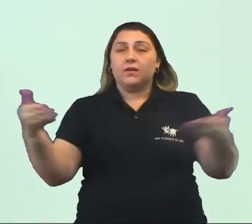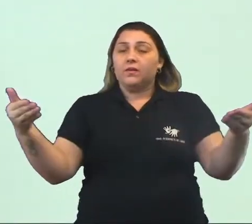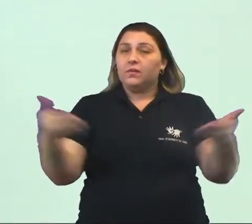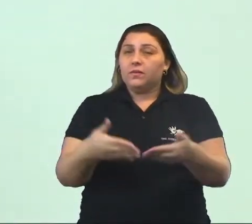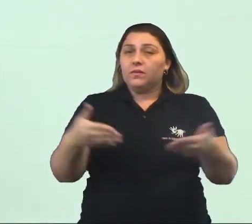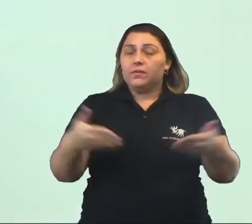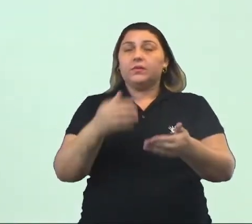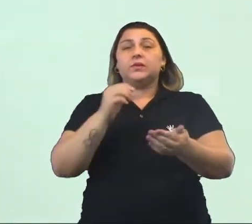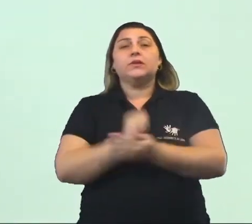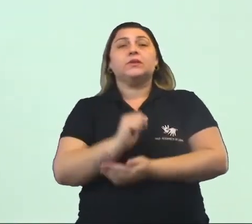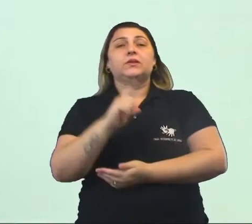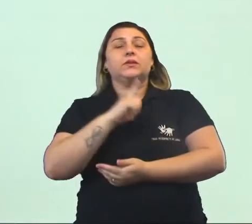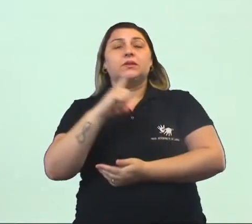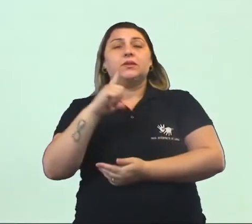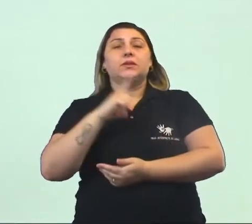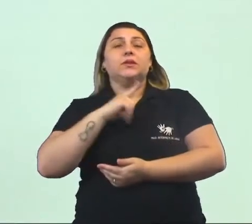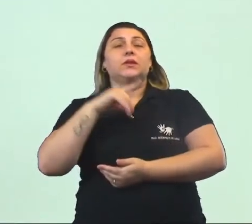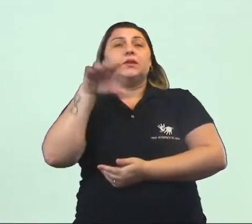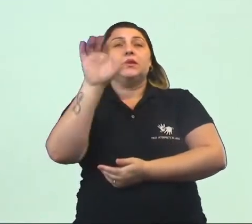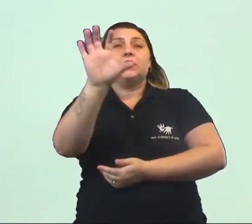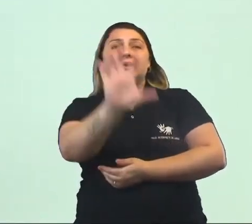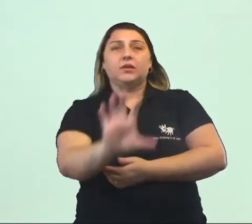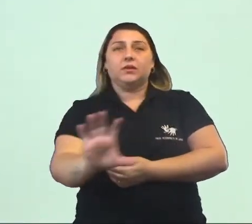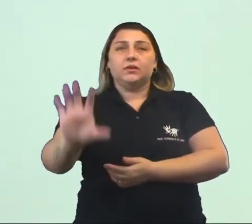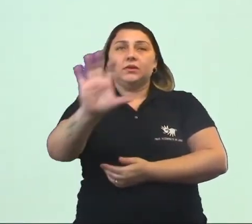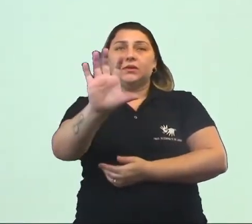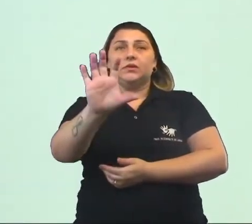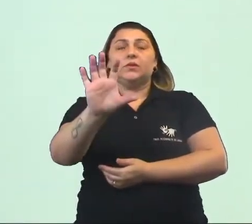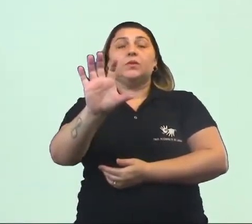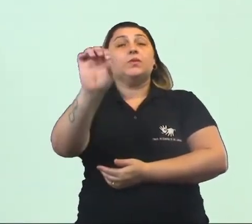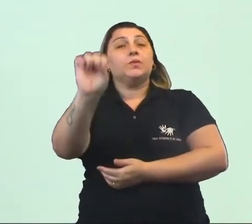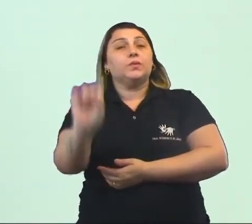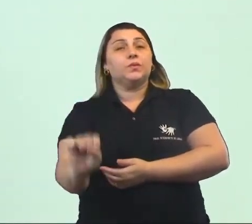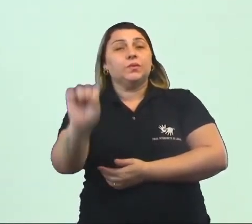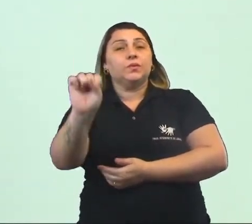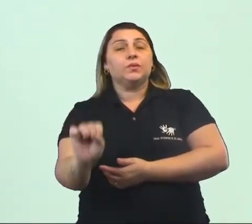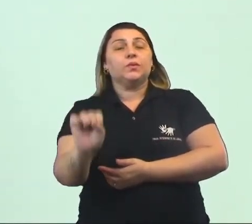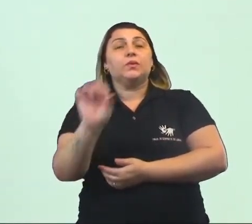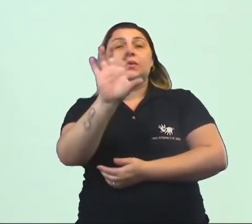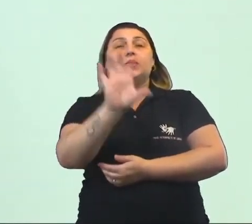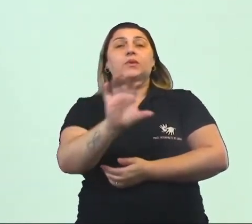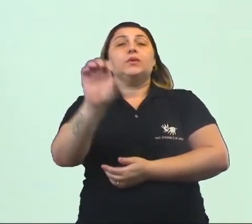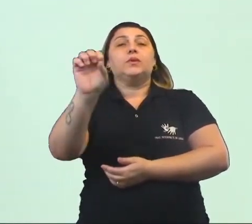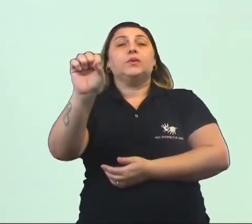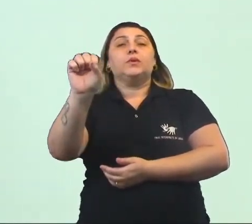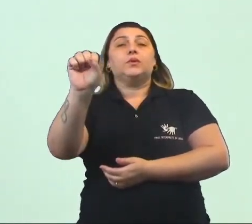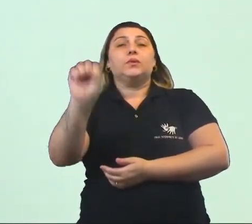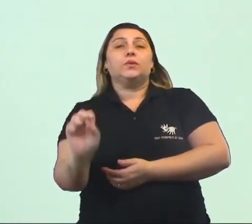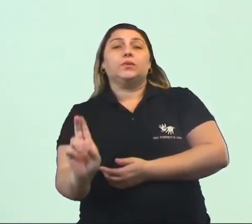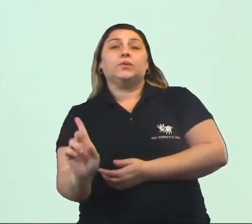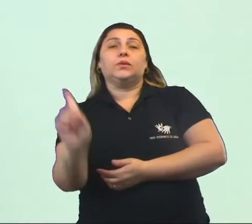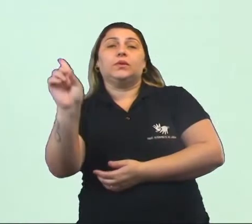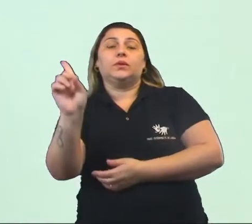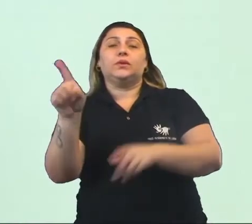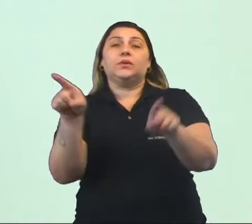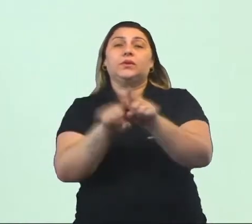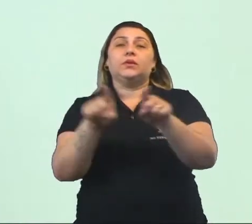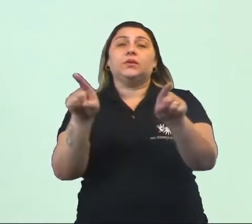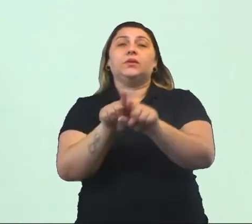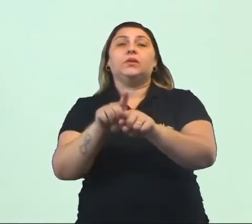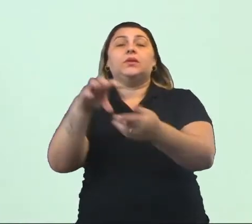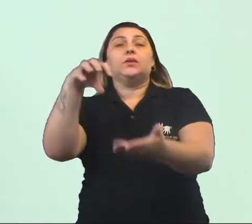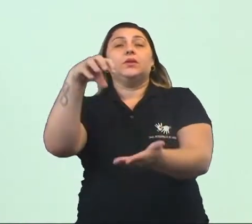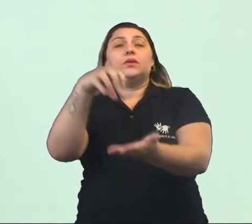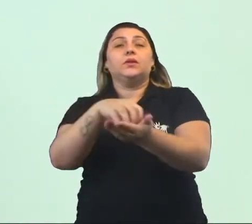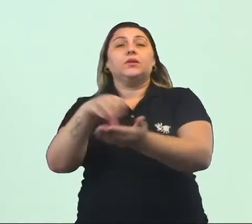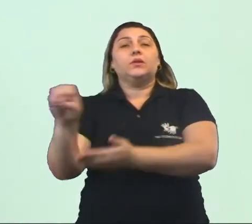que existe a região sul, a região sudeste e até mesmo a região centro-oeste,